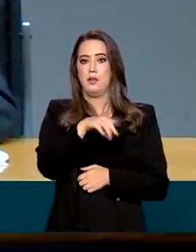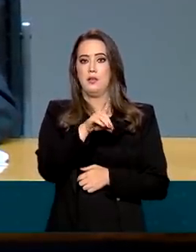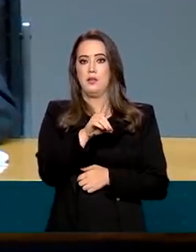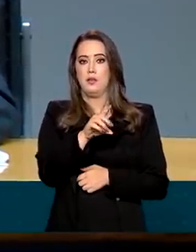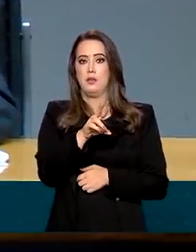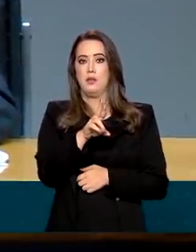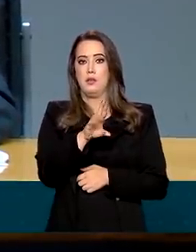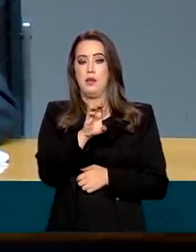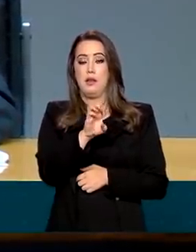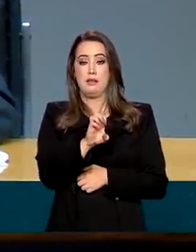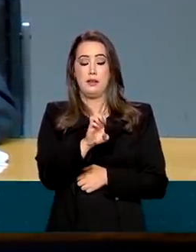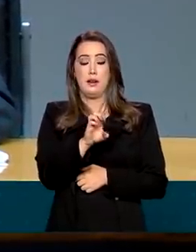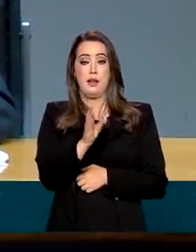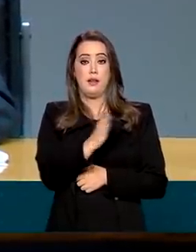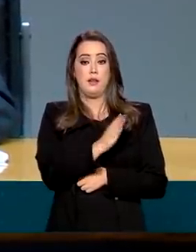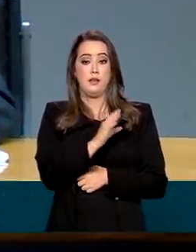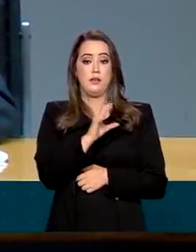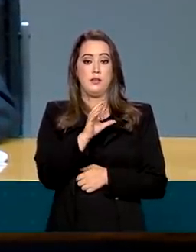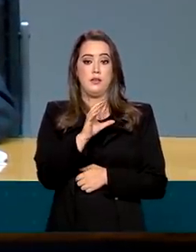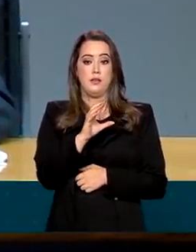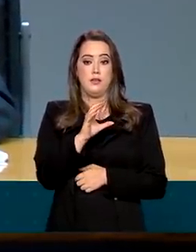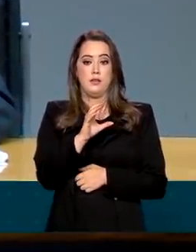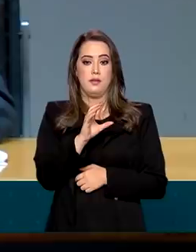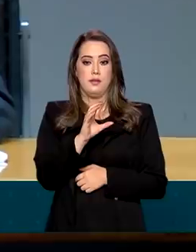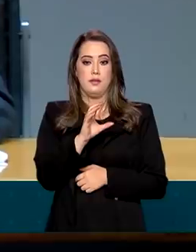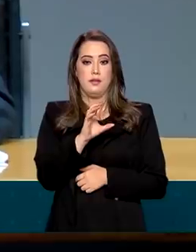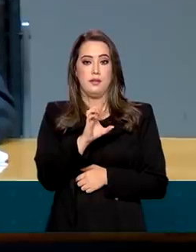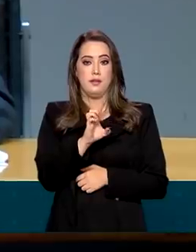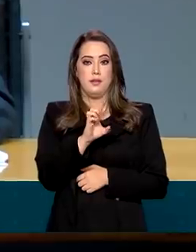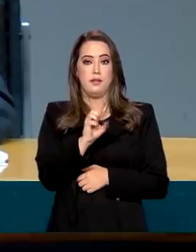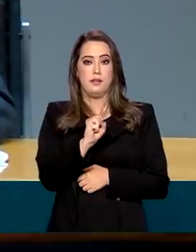eu, é o André Esteves Colnago.